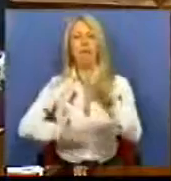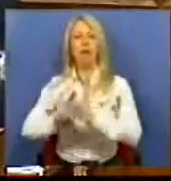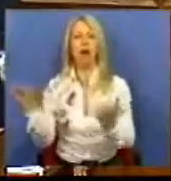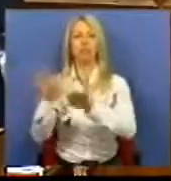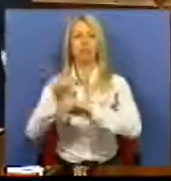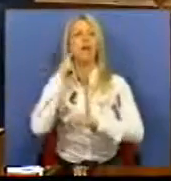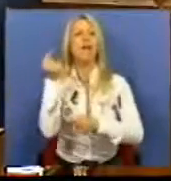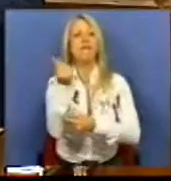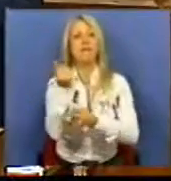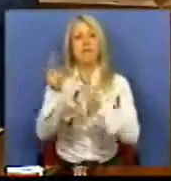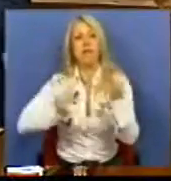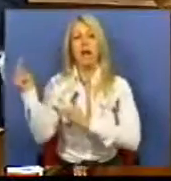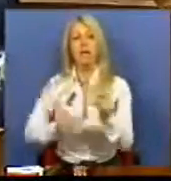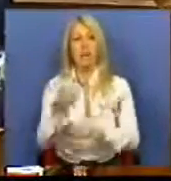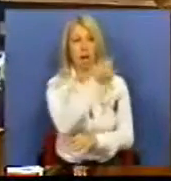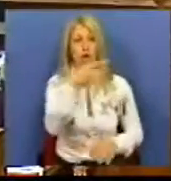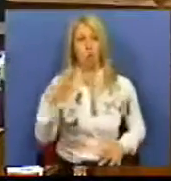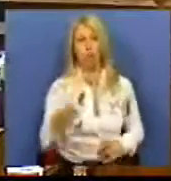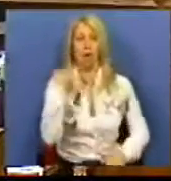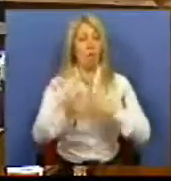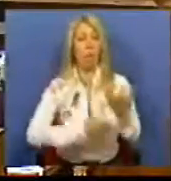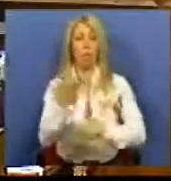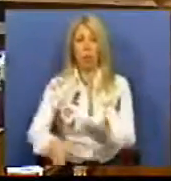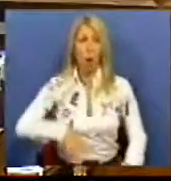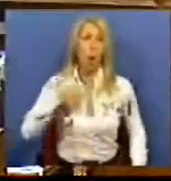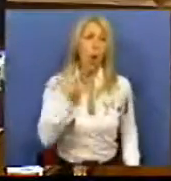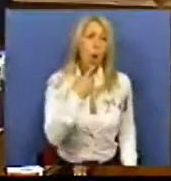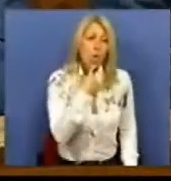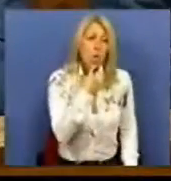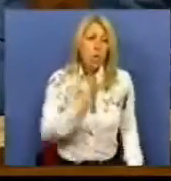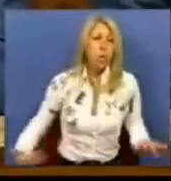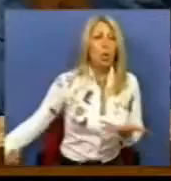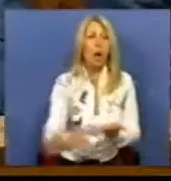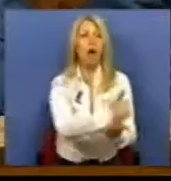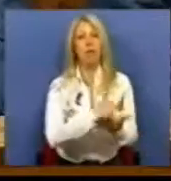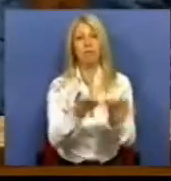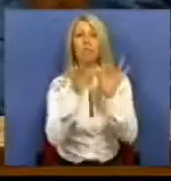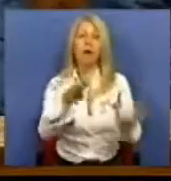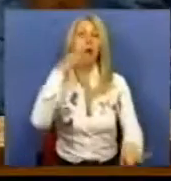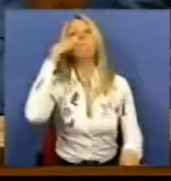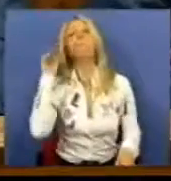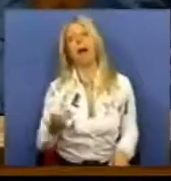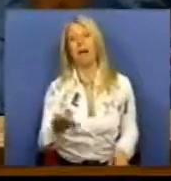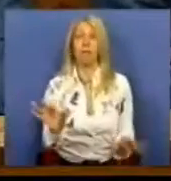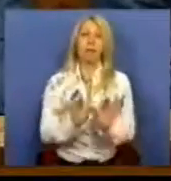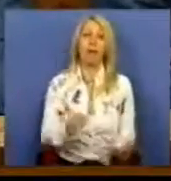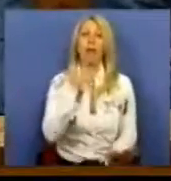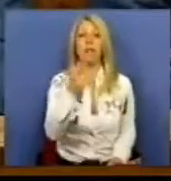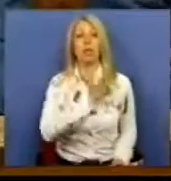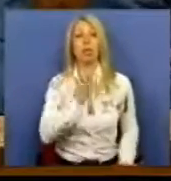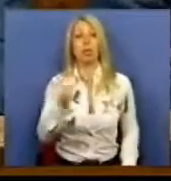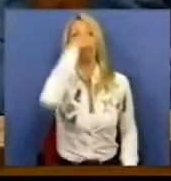dos que em 2009 continuaram a ganhar rios de dinheiro, a tal banca, como diz o Sr. Primeiro-Ministro,